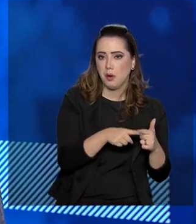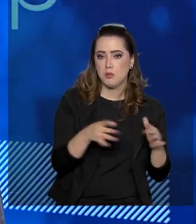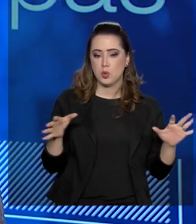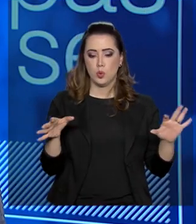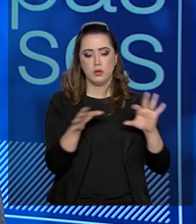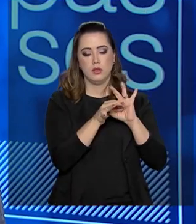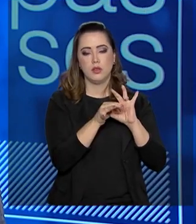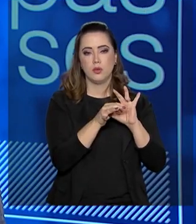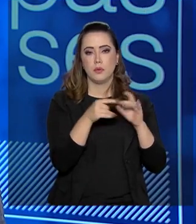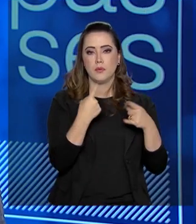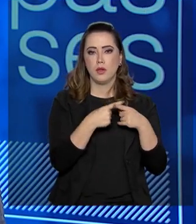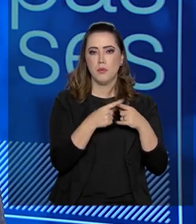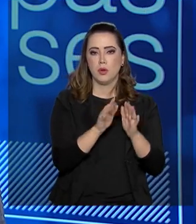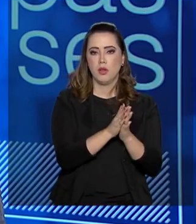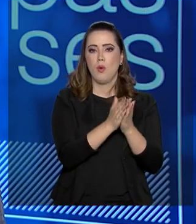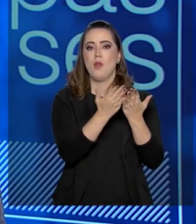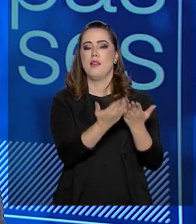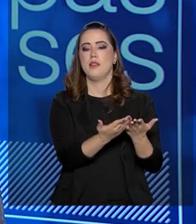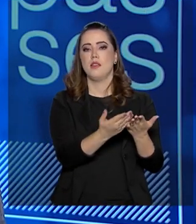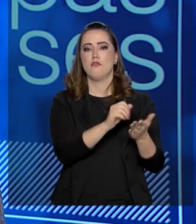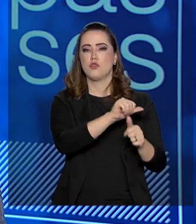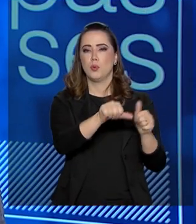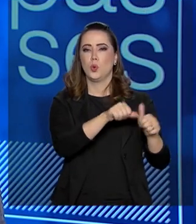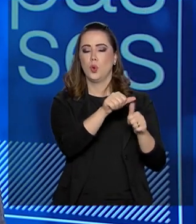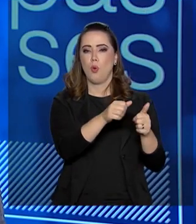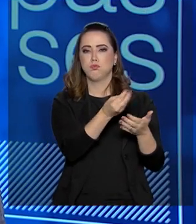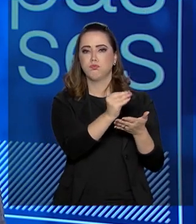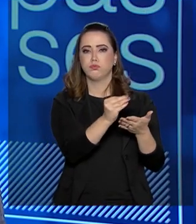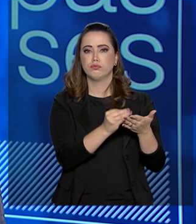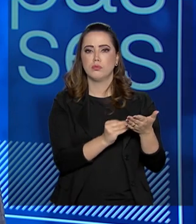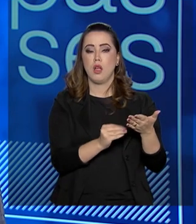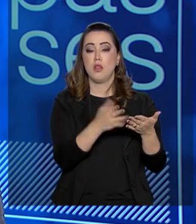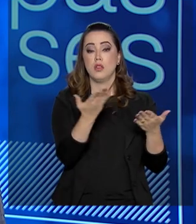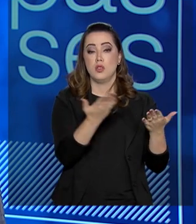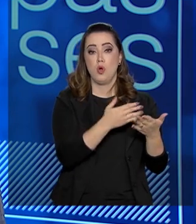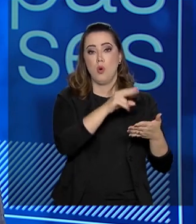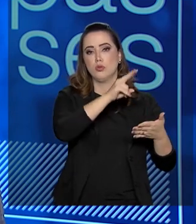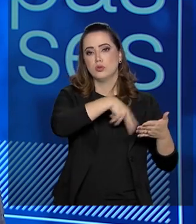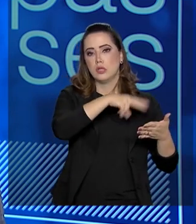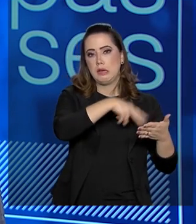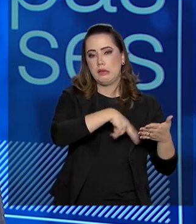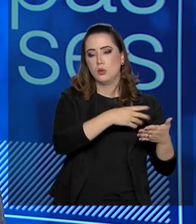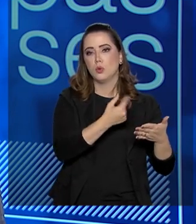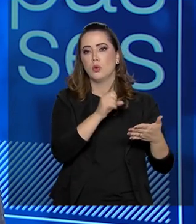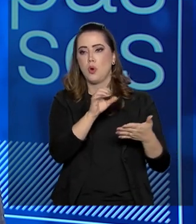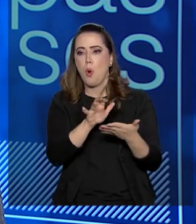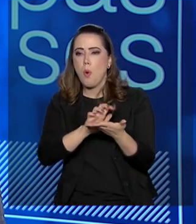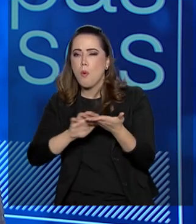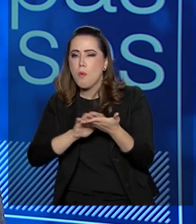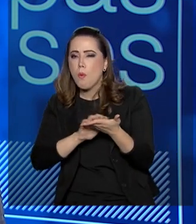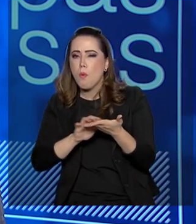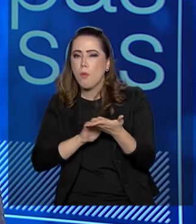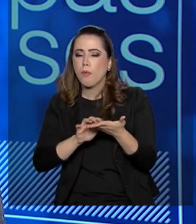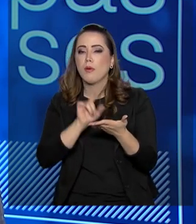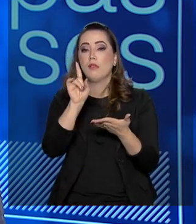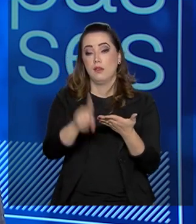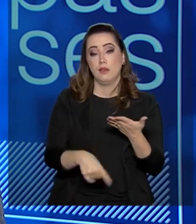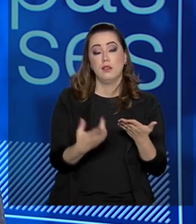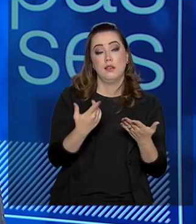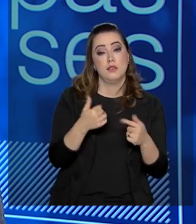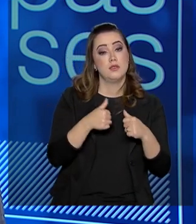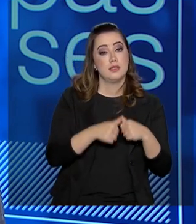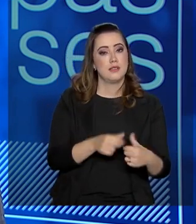a diagramação foi alterada e a distribuição hoje do texto em Braille e texto em tinta